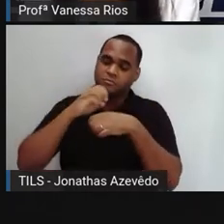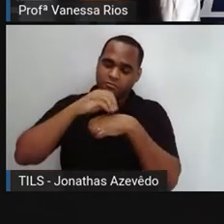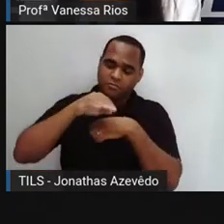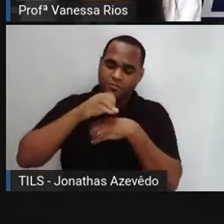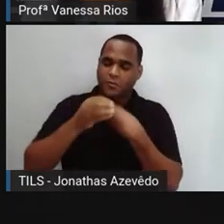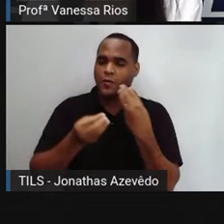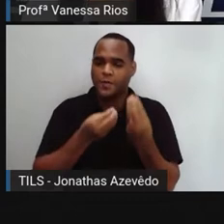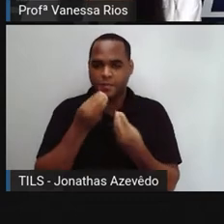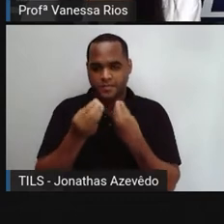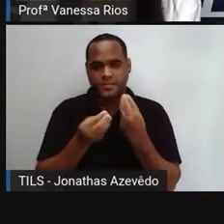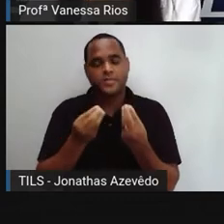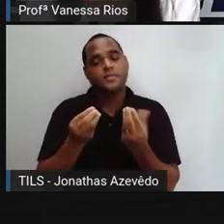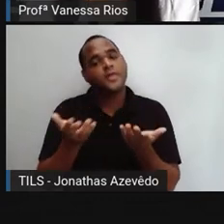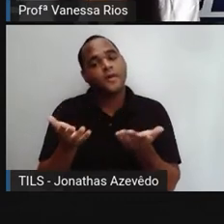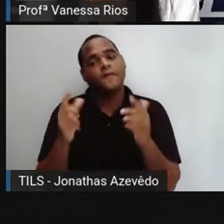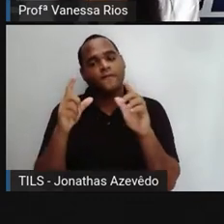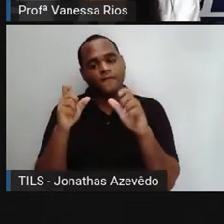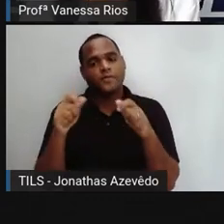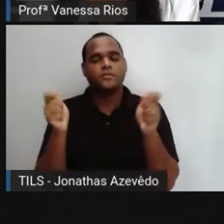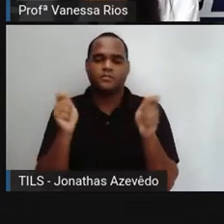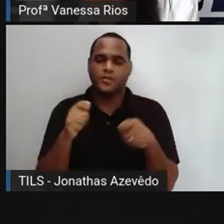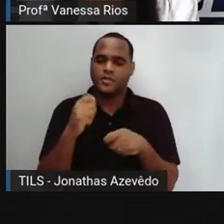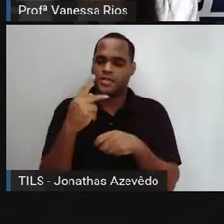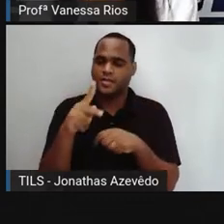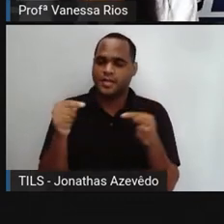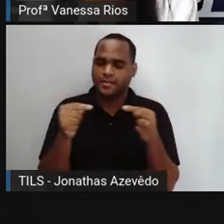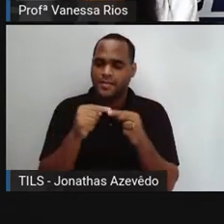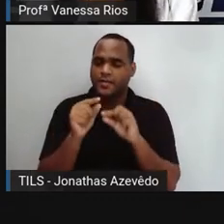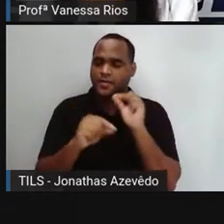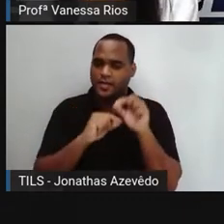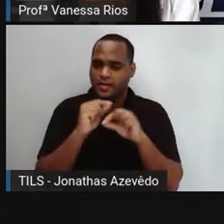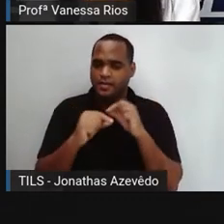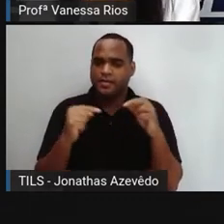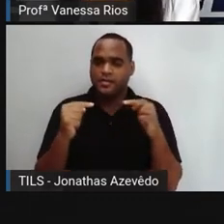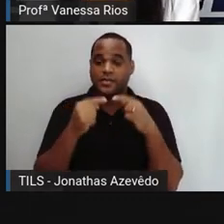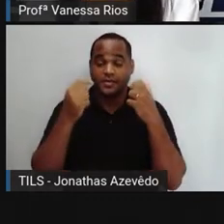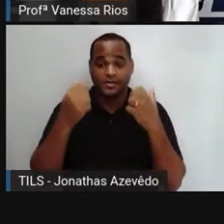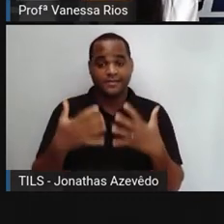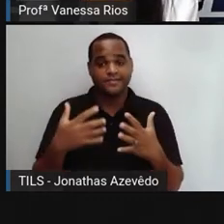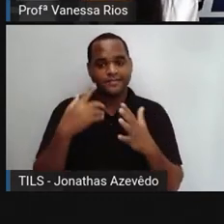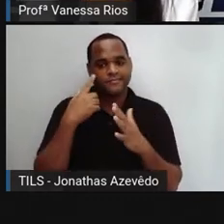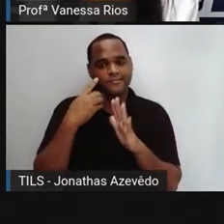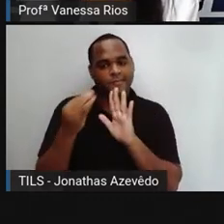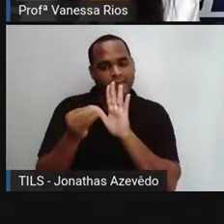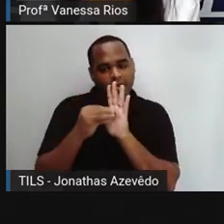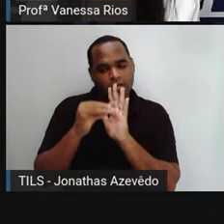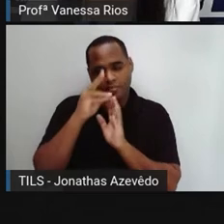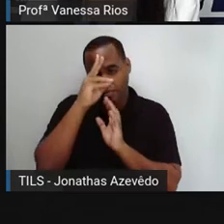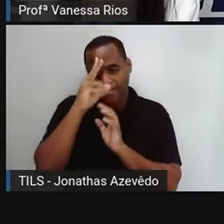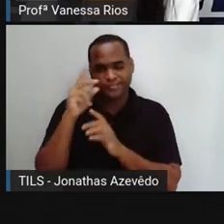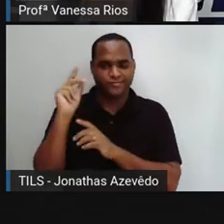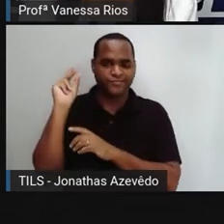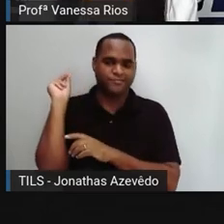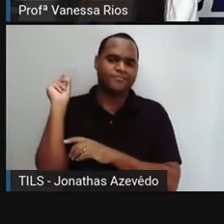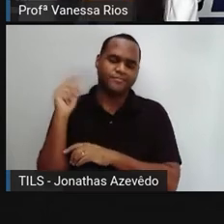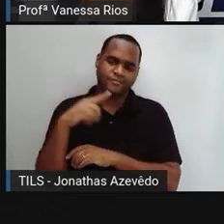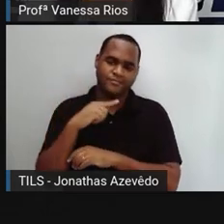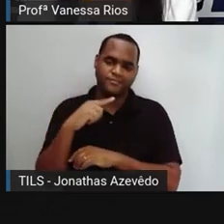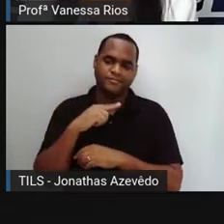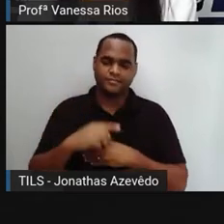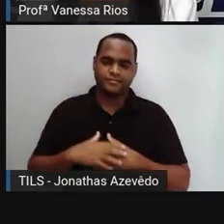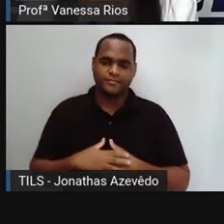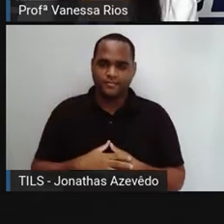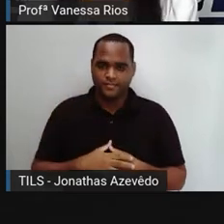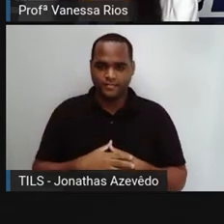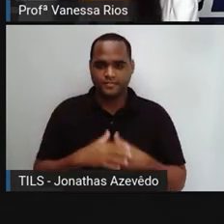E aí as fotografias, elas podem ser consideradas como um registro histórico. isso porque